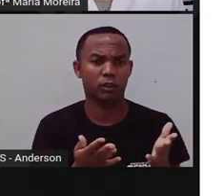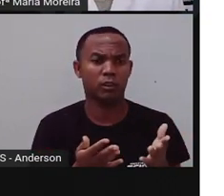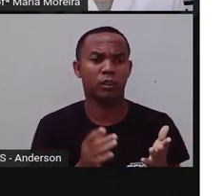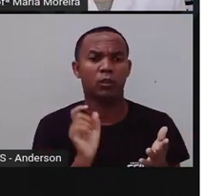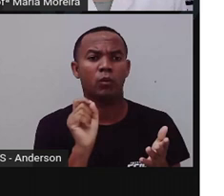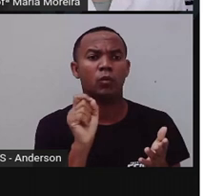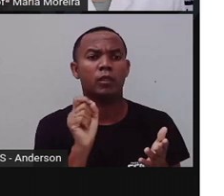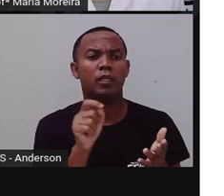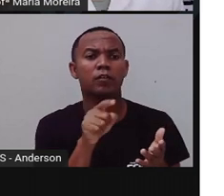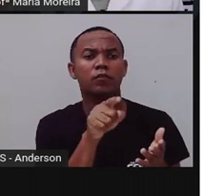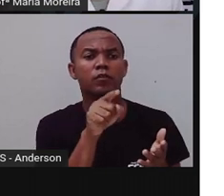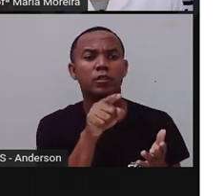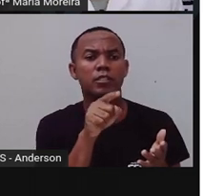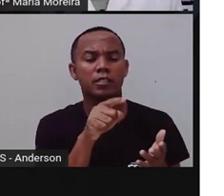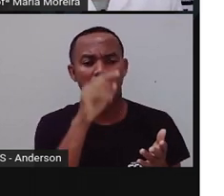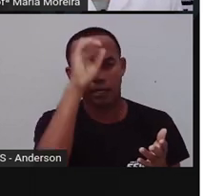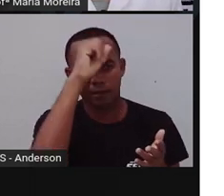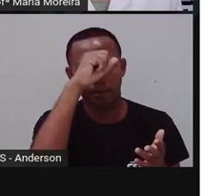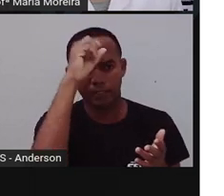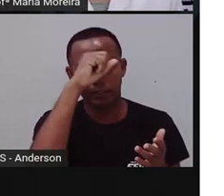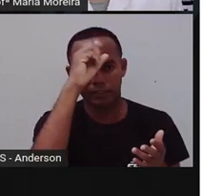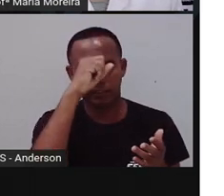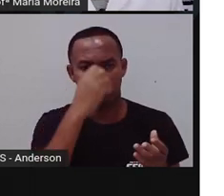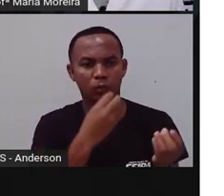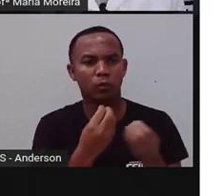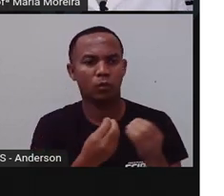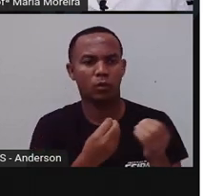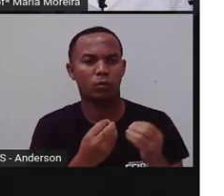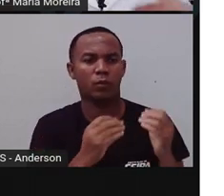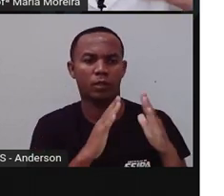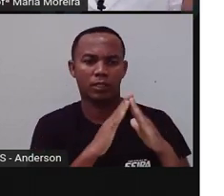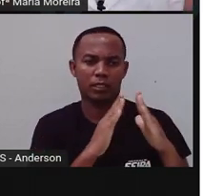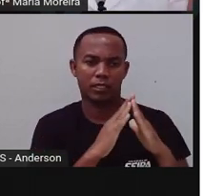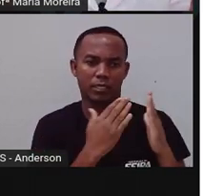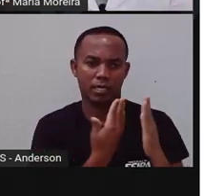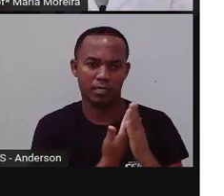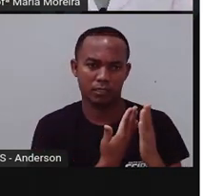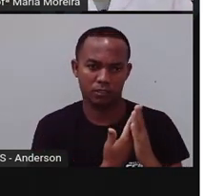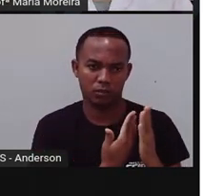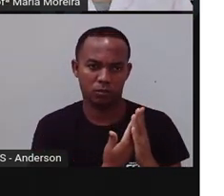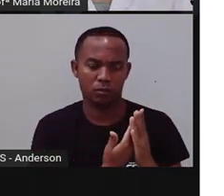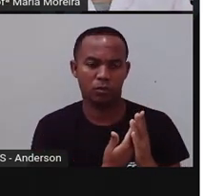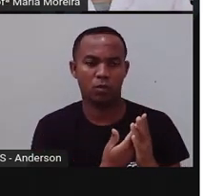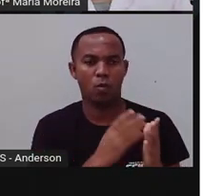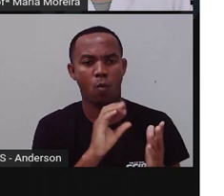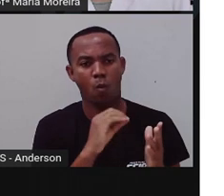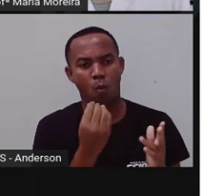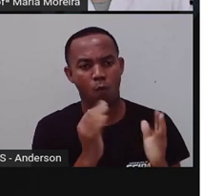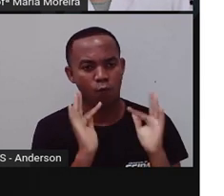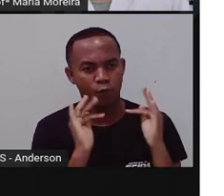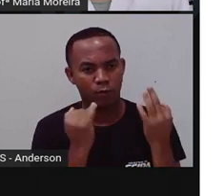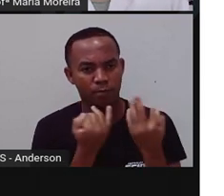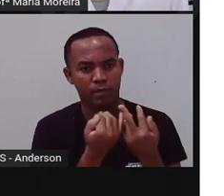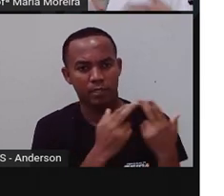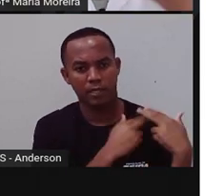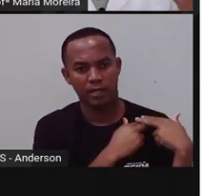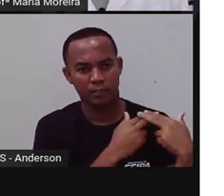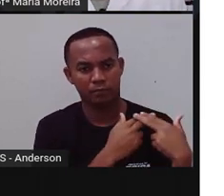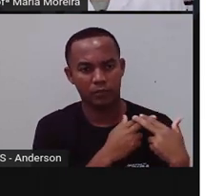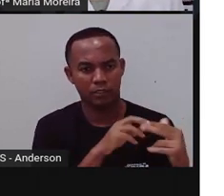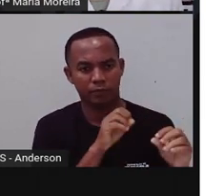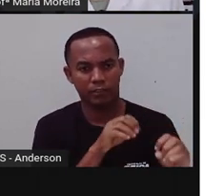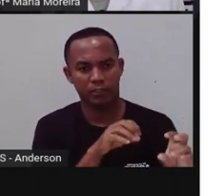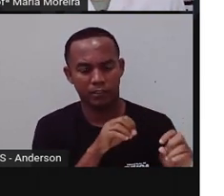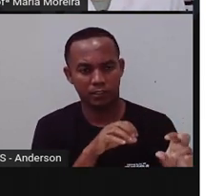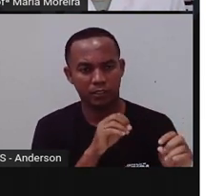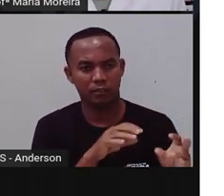vocês estão aprendendo comigo, com o Anderson, com o seu professor. Com os responsáveis por vocês. Por quê? Porque o momento